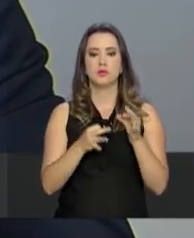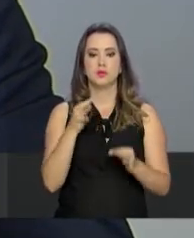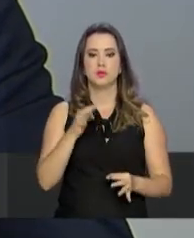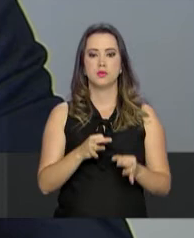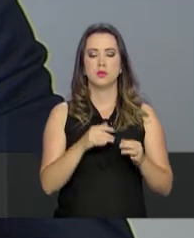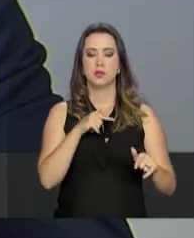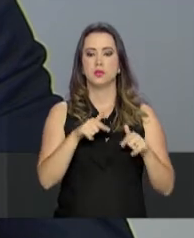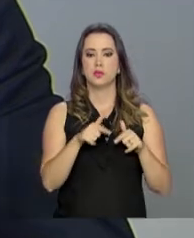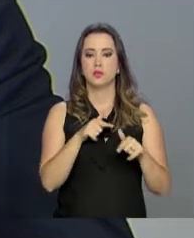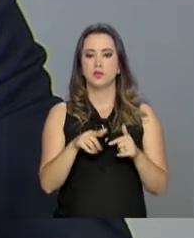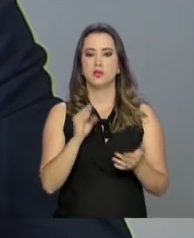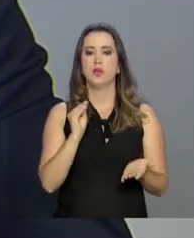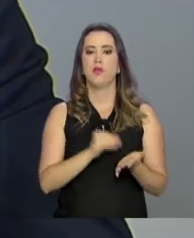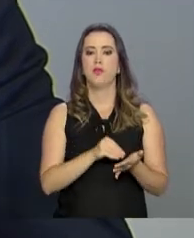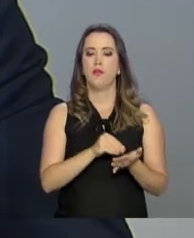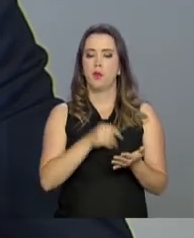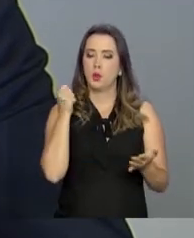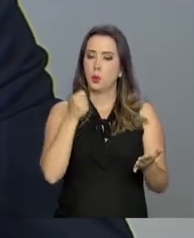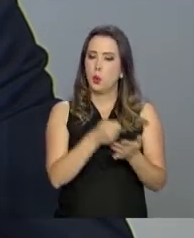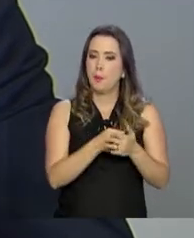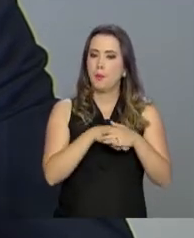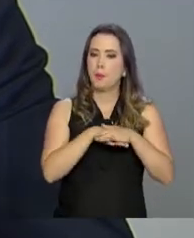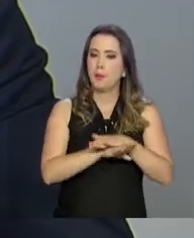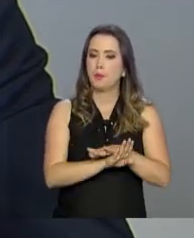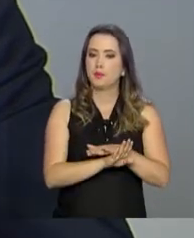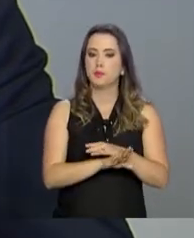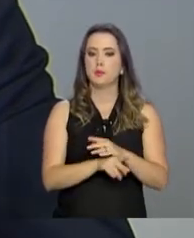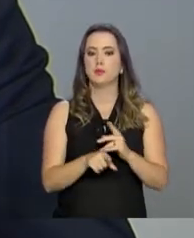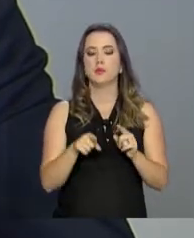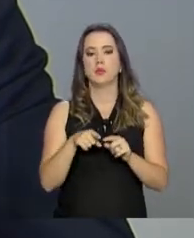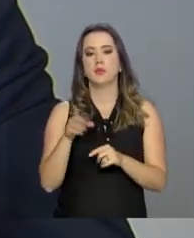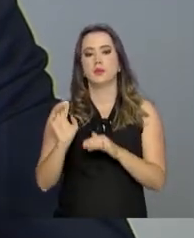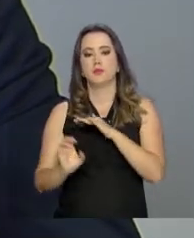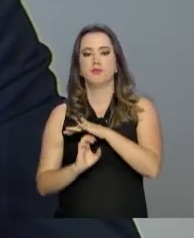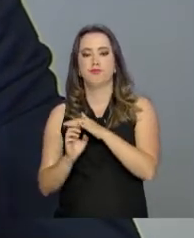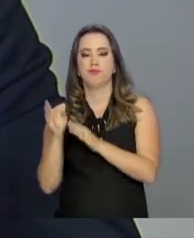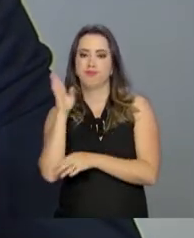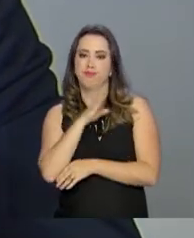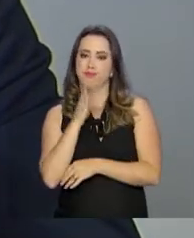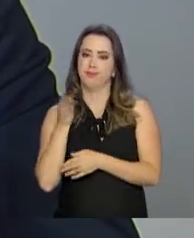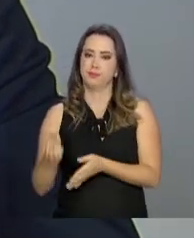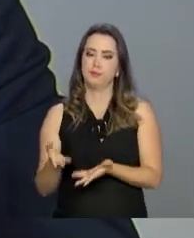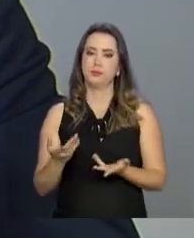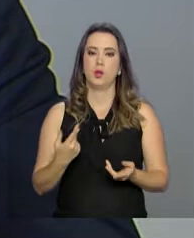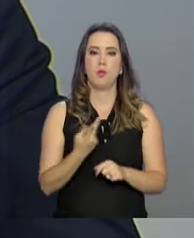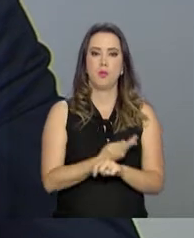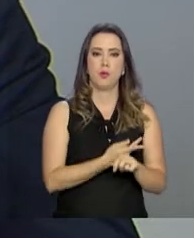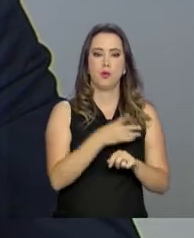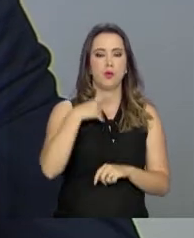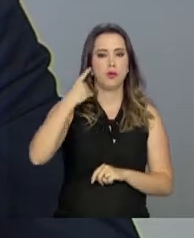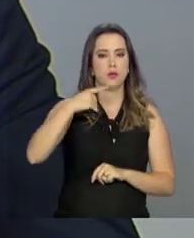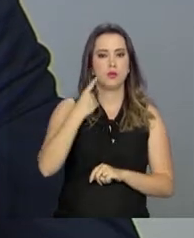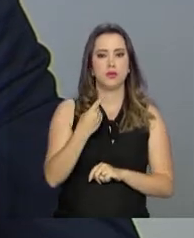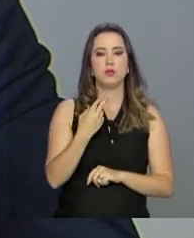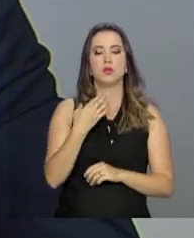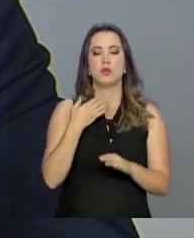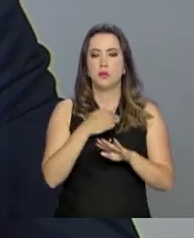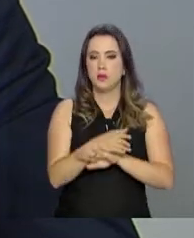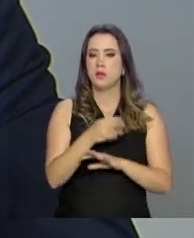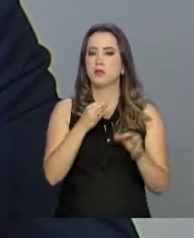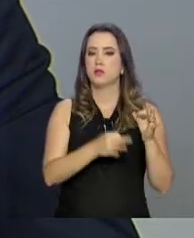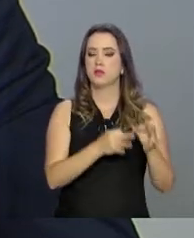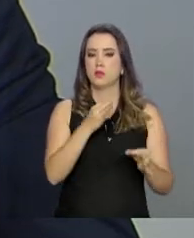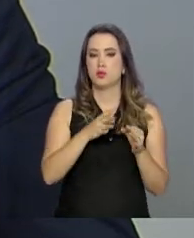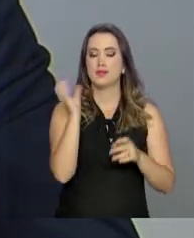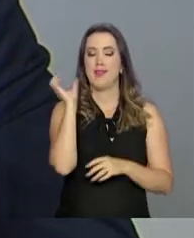envolve essa questão da falta do depósito fundiário feito pelos maus empregadores. Procurar um advogado e ingressar com a reclamação trabalhista o